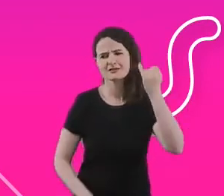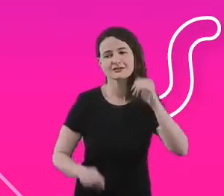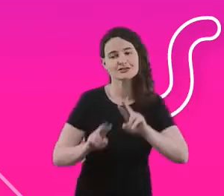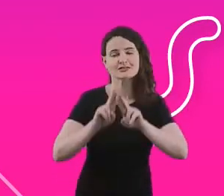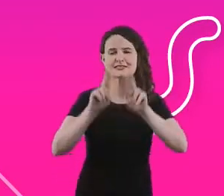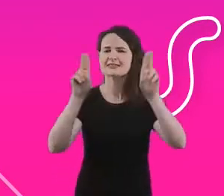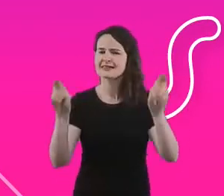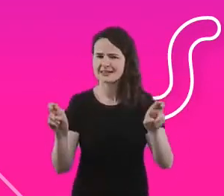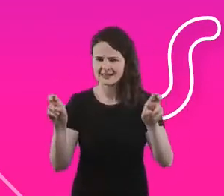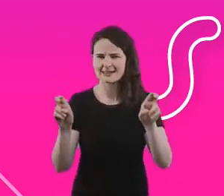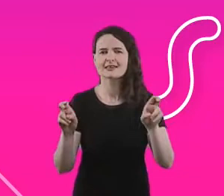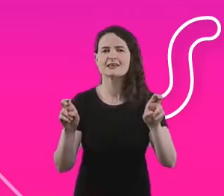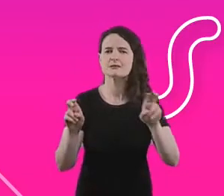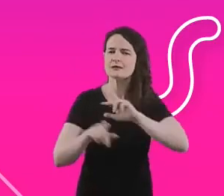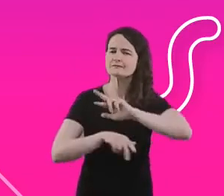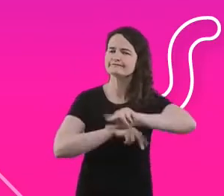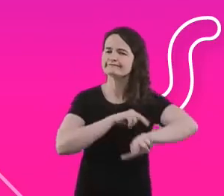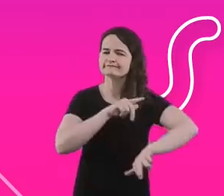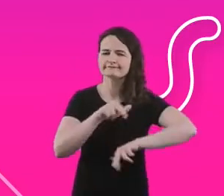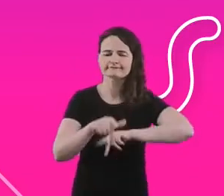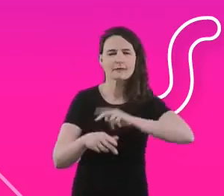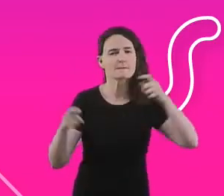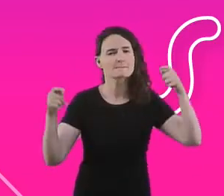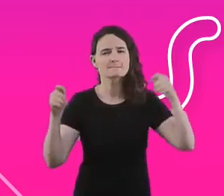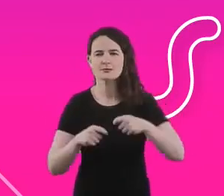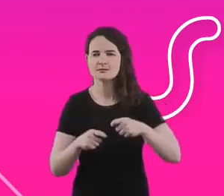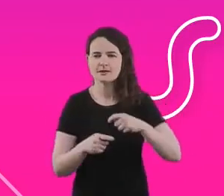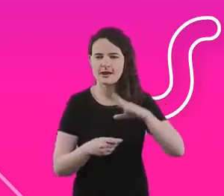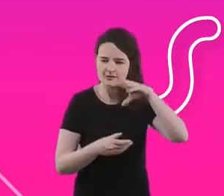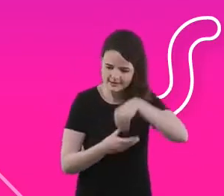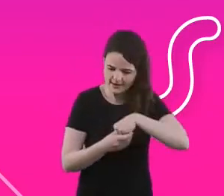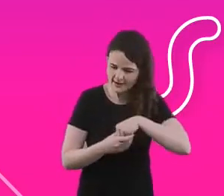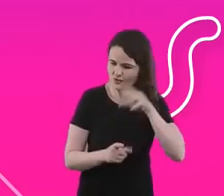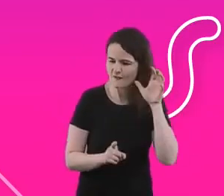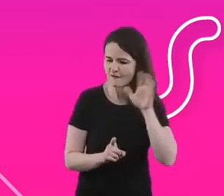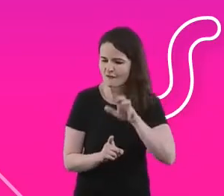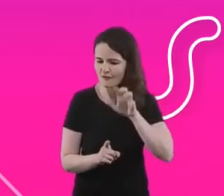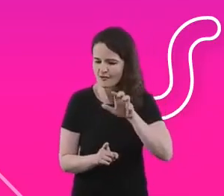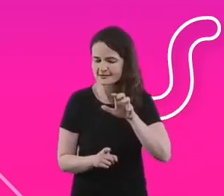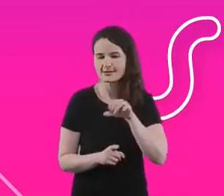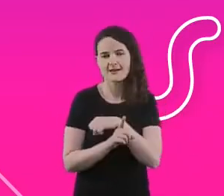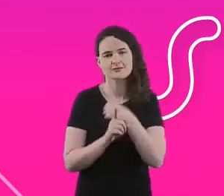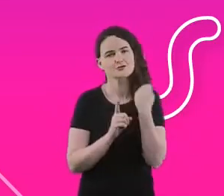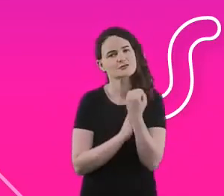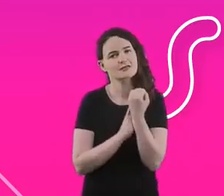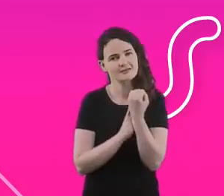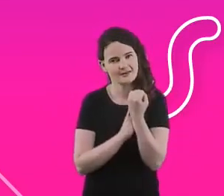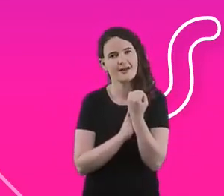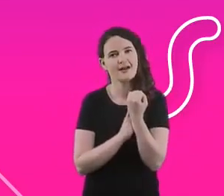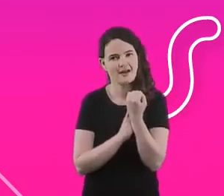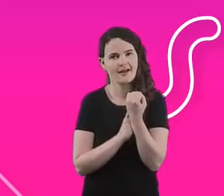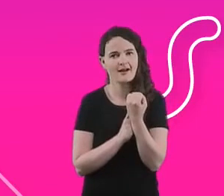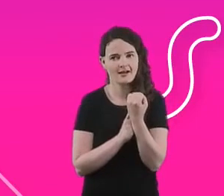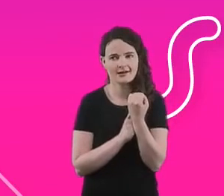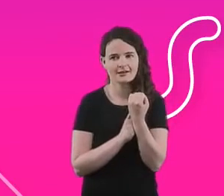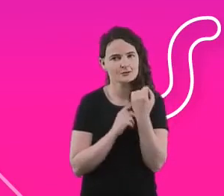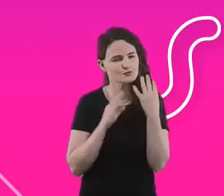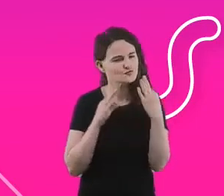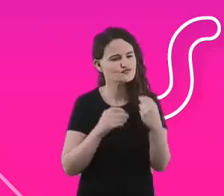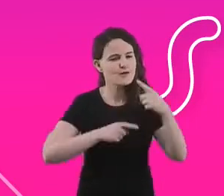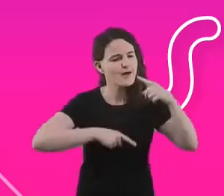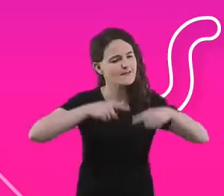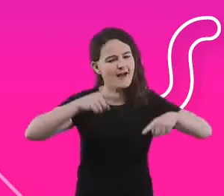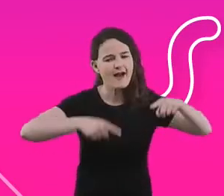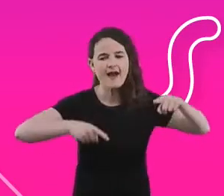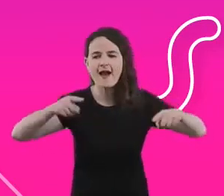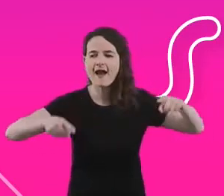sobre as diversas possibilidades que a gente tem de impactar a sociedade, da menor até a maior, e acho que um dos